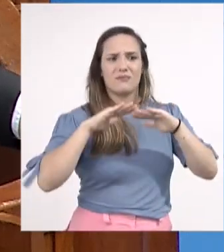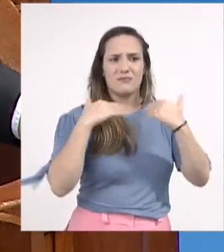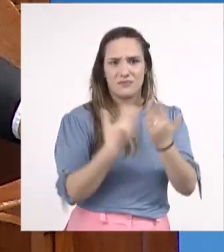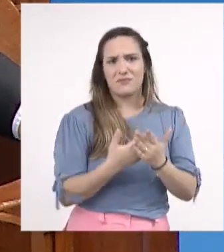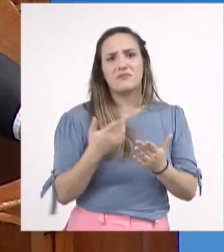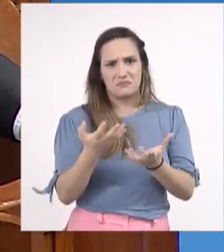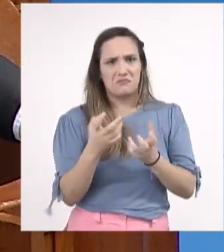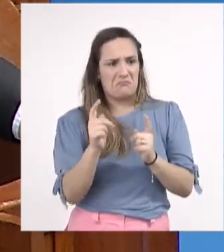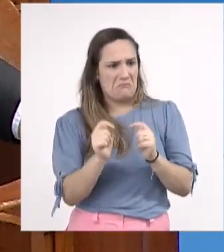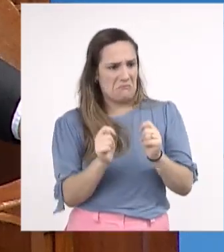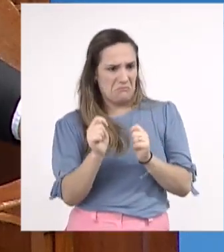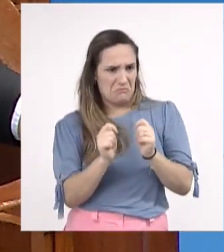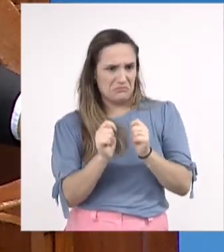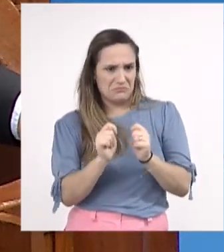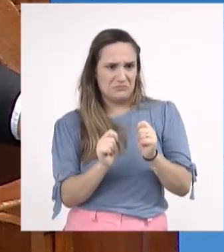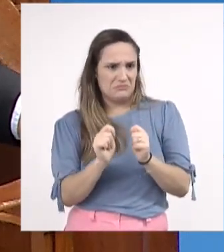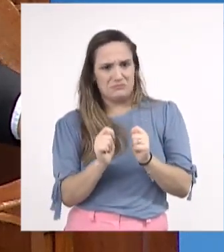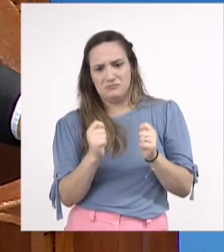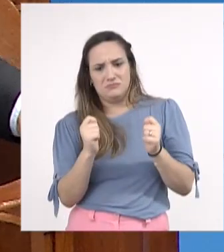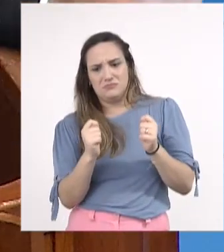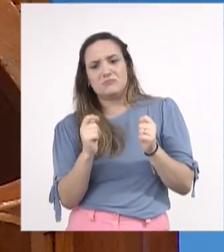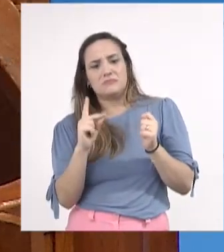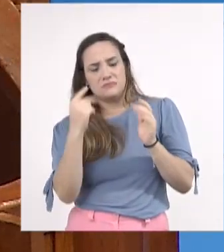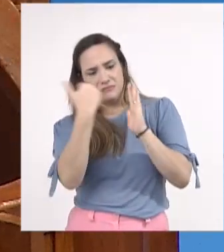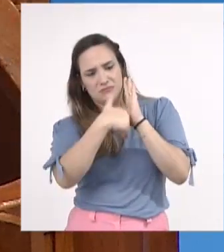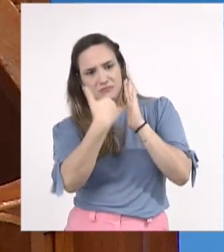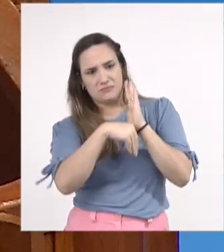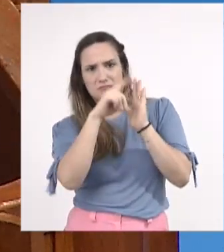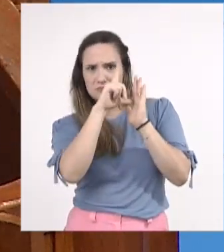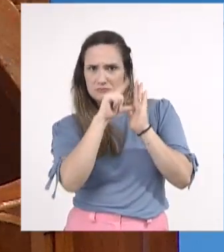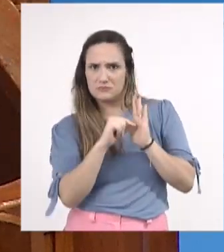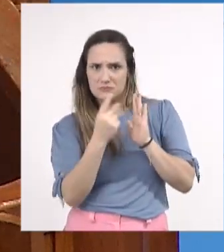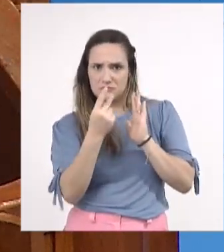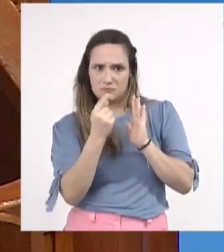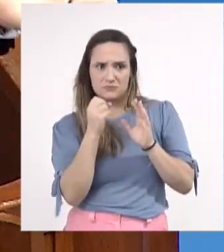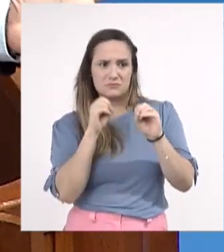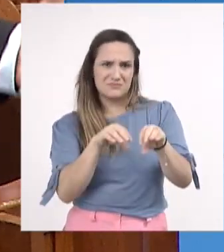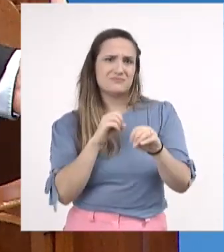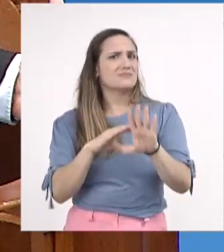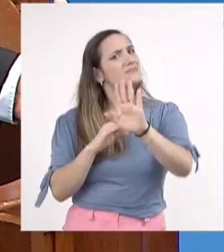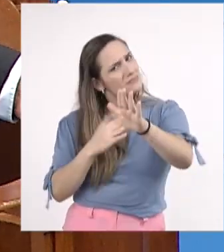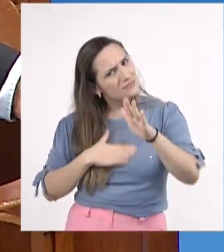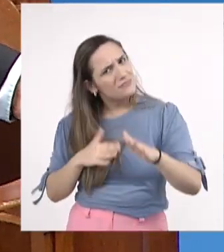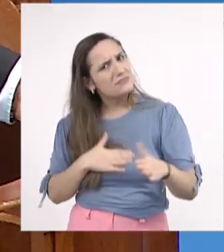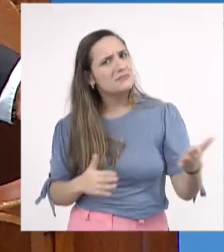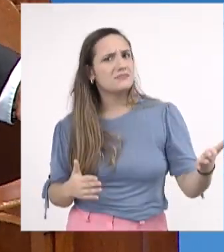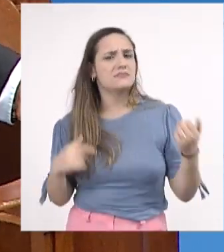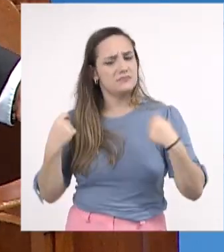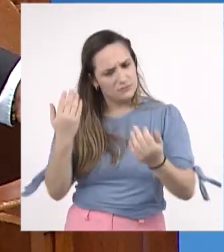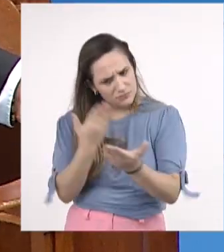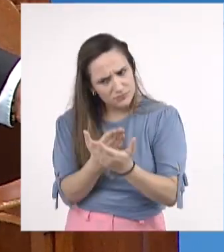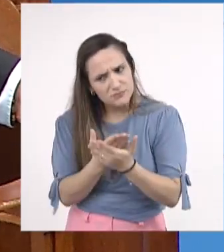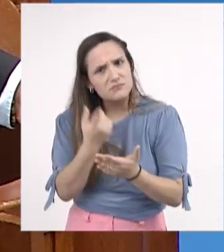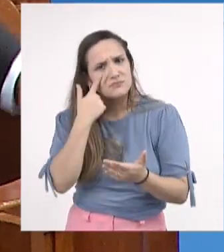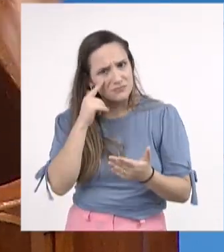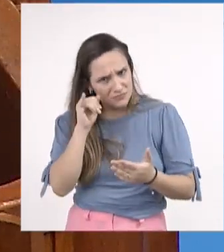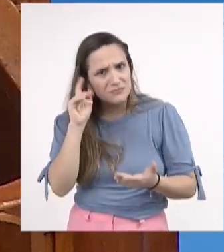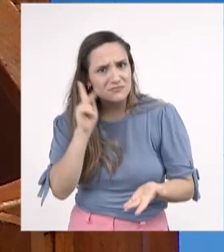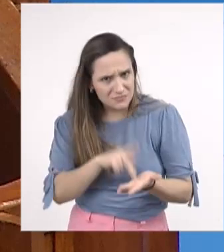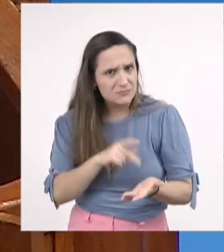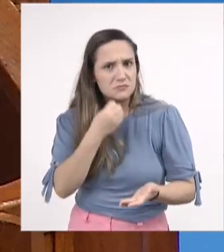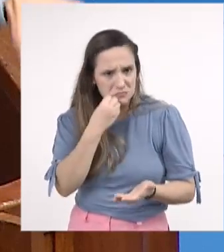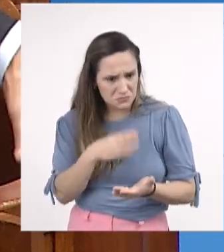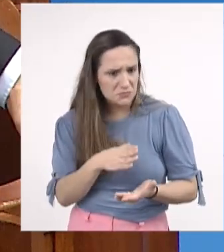a economia dos recursos da educação, racionalizar os recursos, é preciso fazer um estudo para ver se o